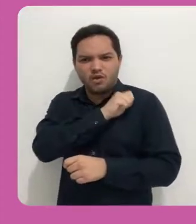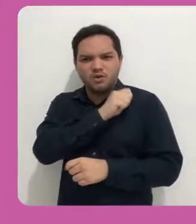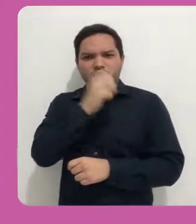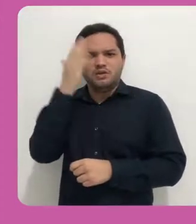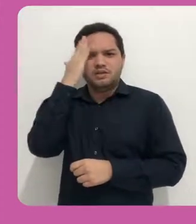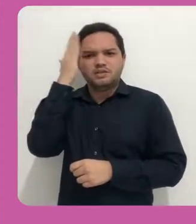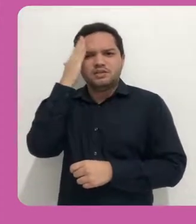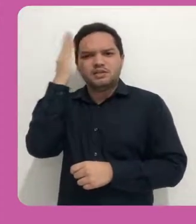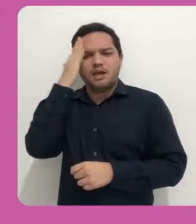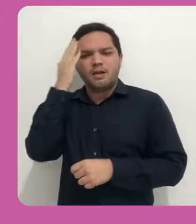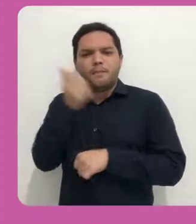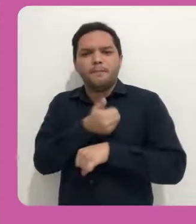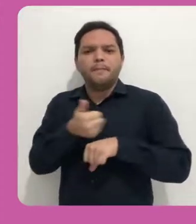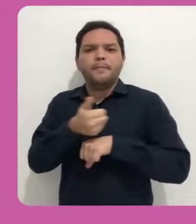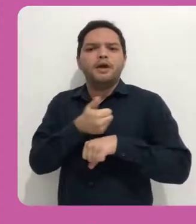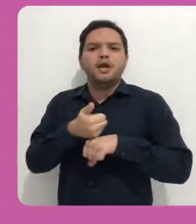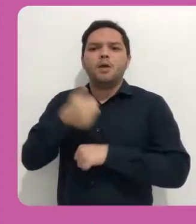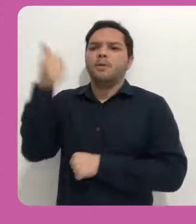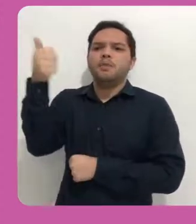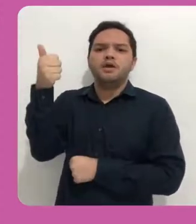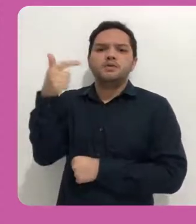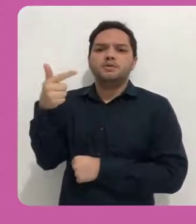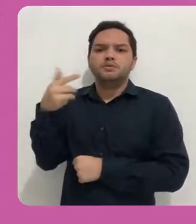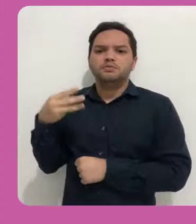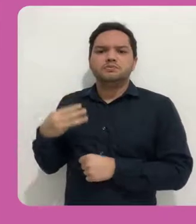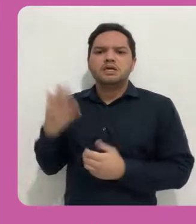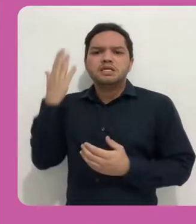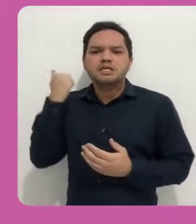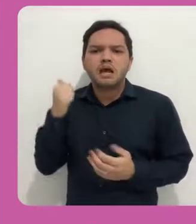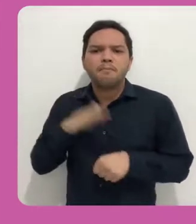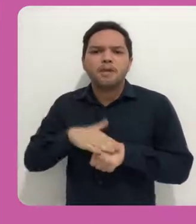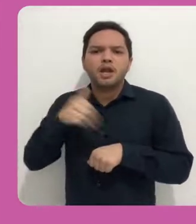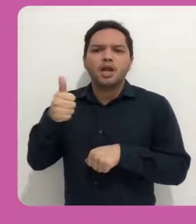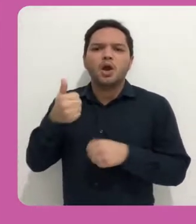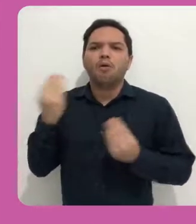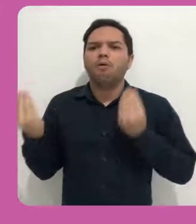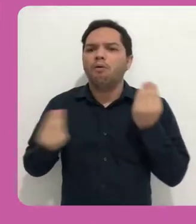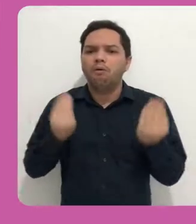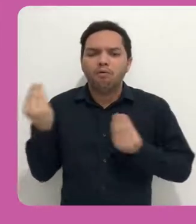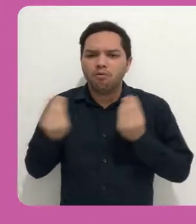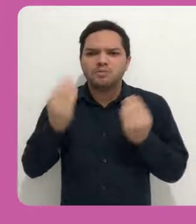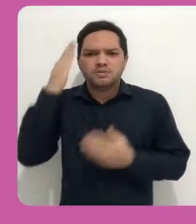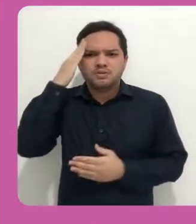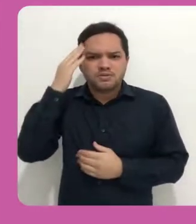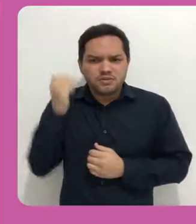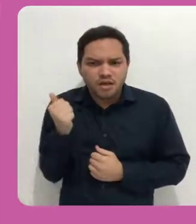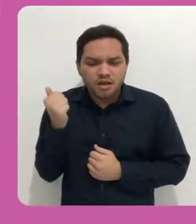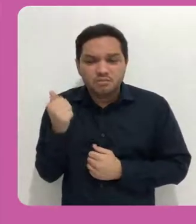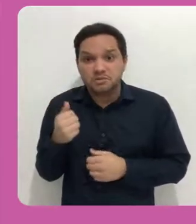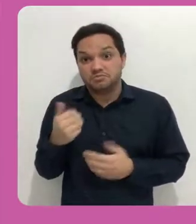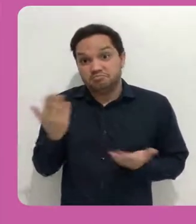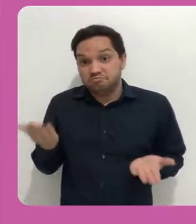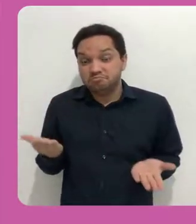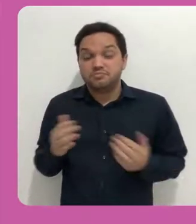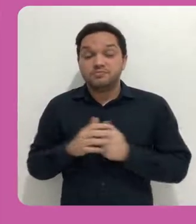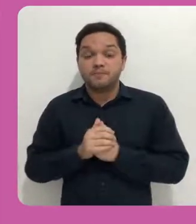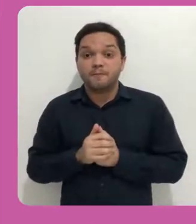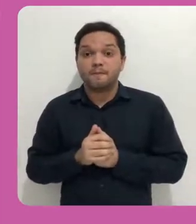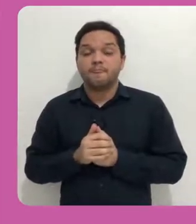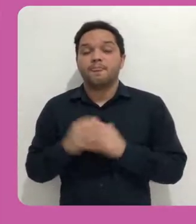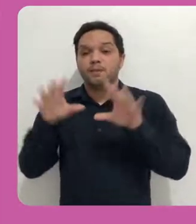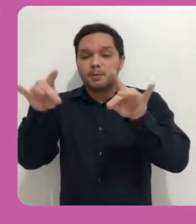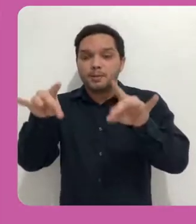ler ou para acompanhar os recursos, os arquivos do seu curso.